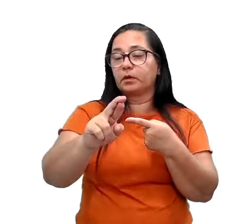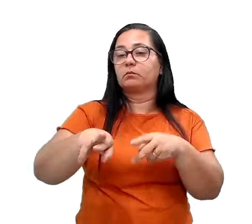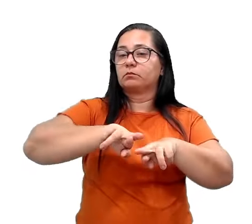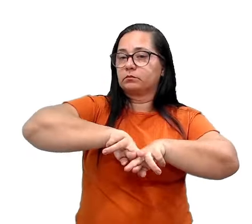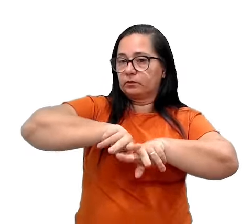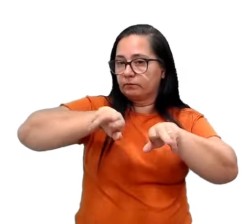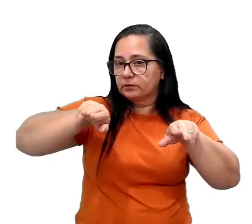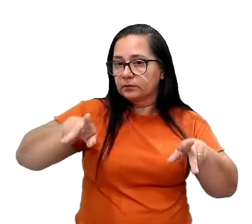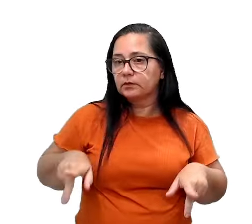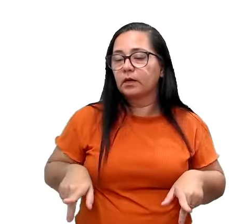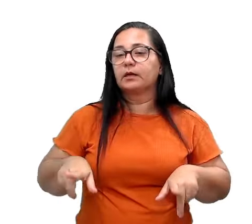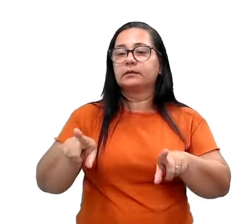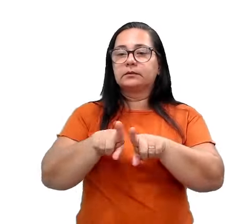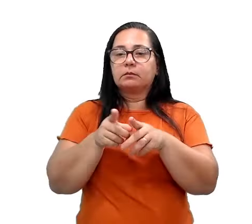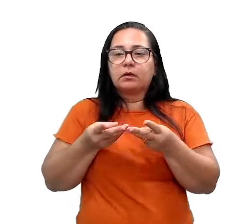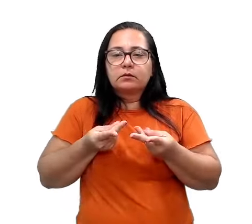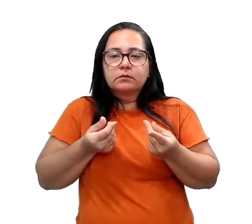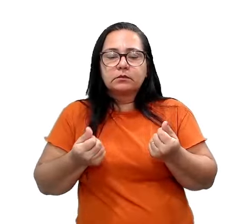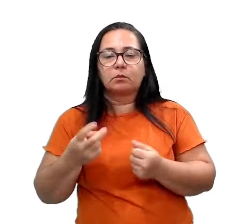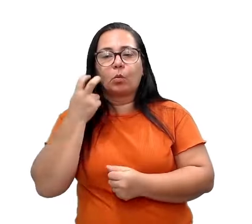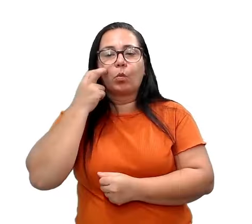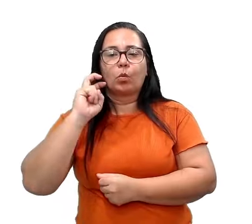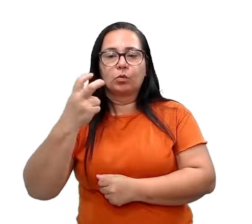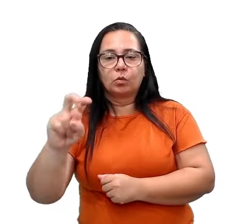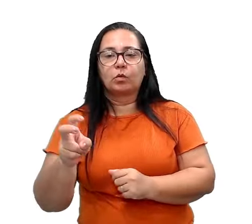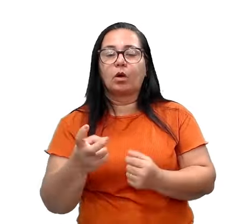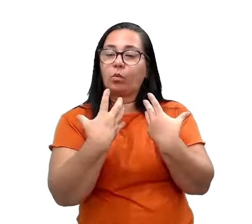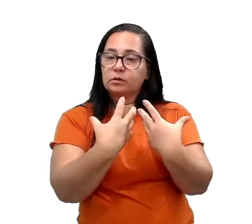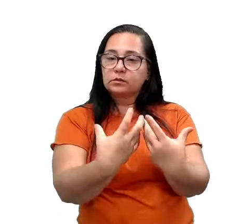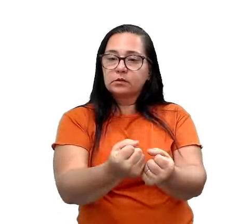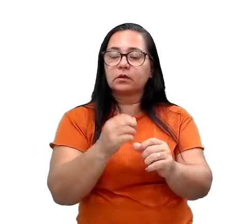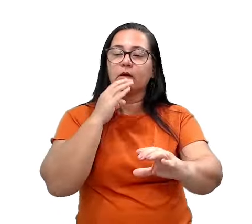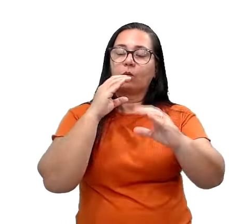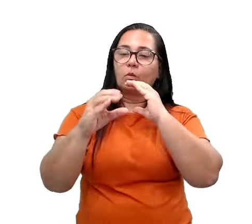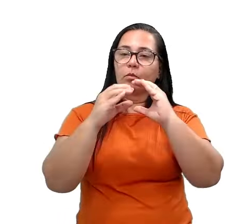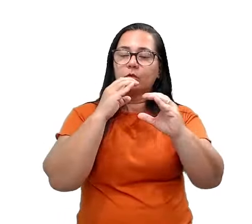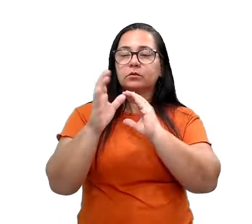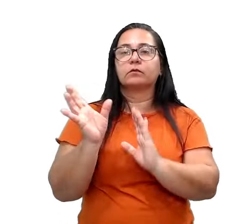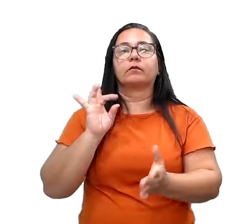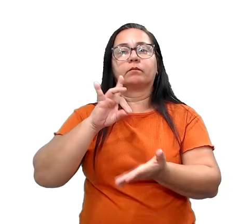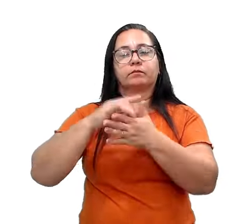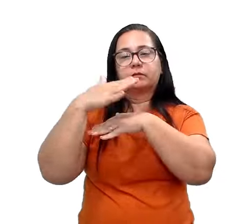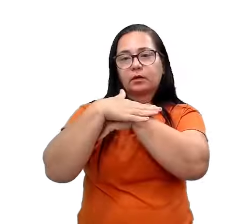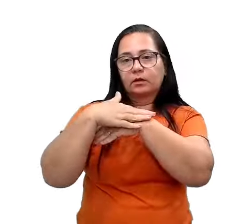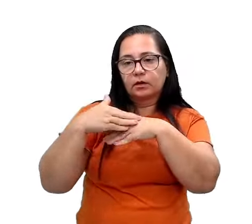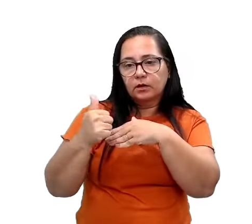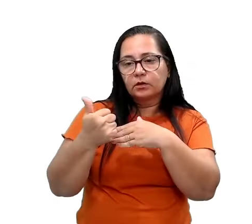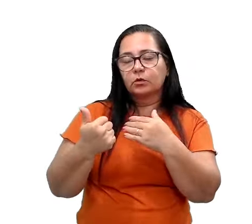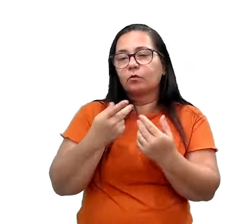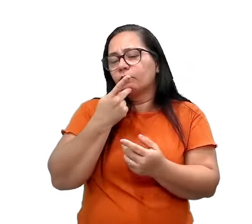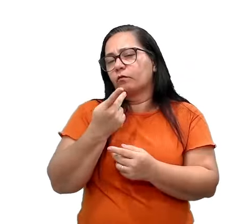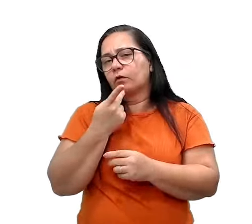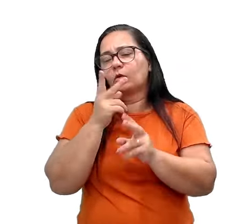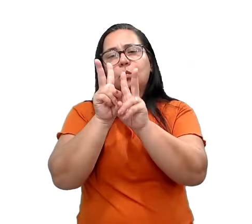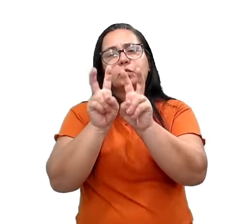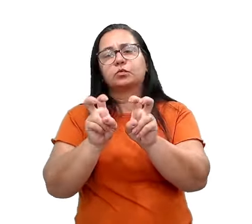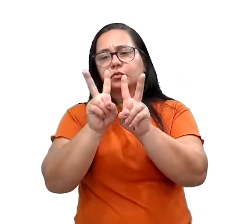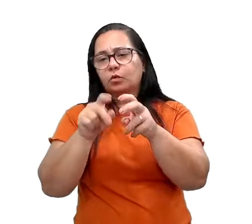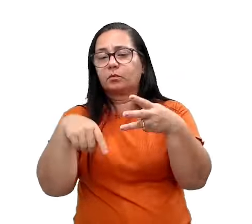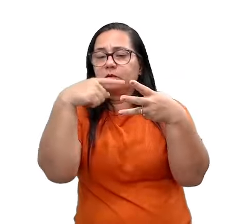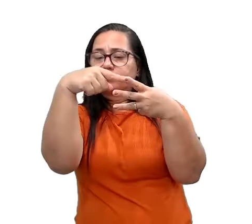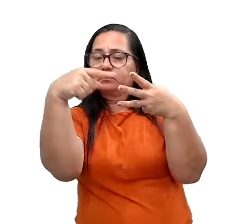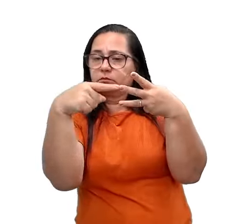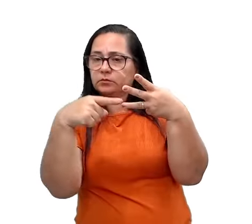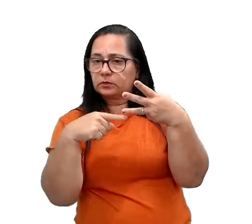diversidade, a sensibilidade cultural, a comunicação efetiva. Vamos falar um pouco sobre essas três